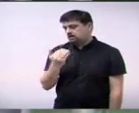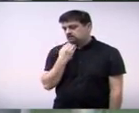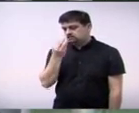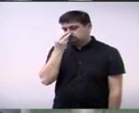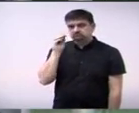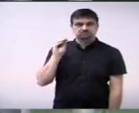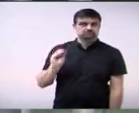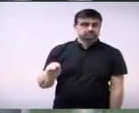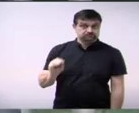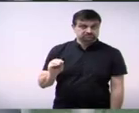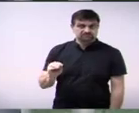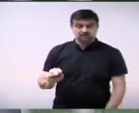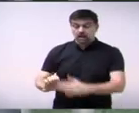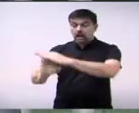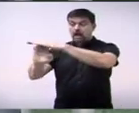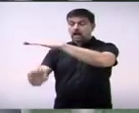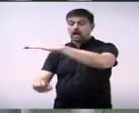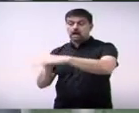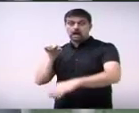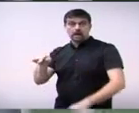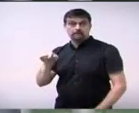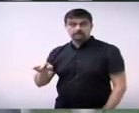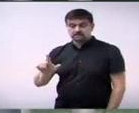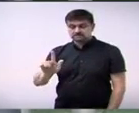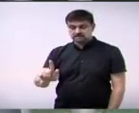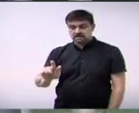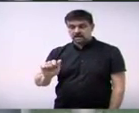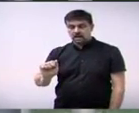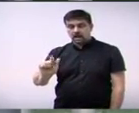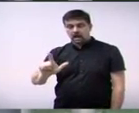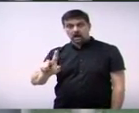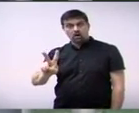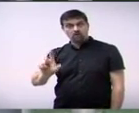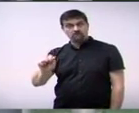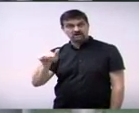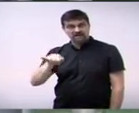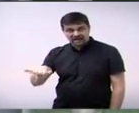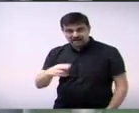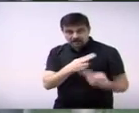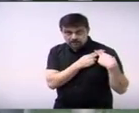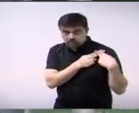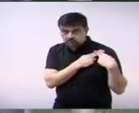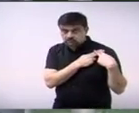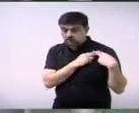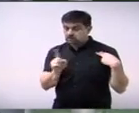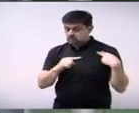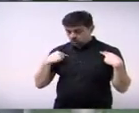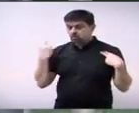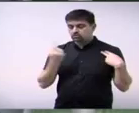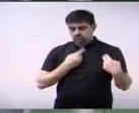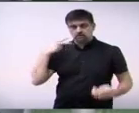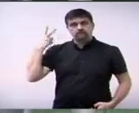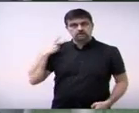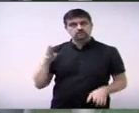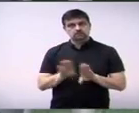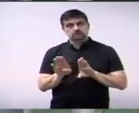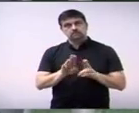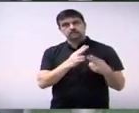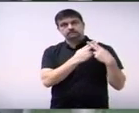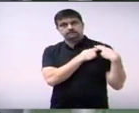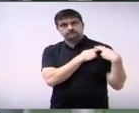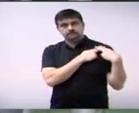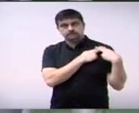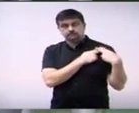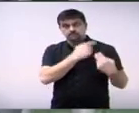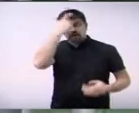Galvânia. Nós temos que ter essa responsabilidade. Agora, o que eu coloquei quando pedi